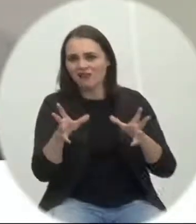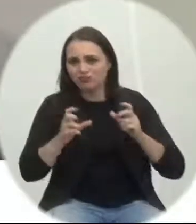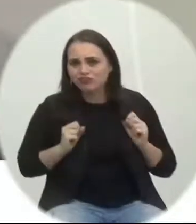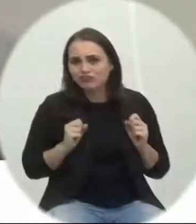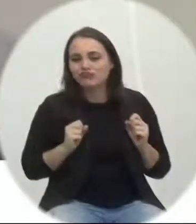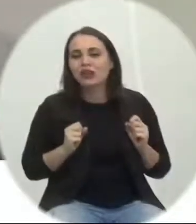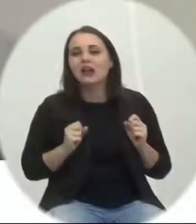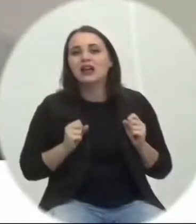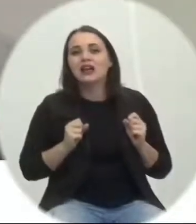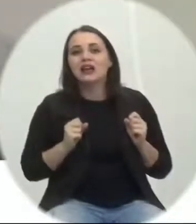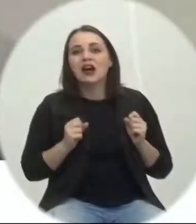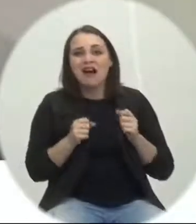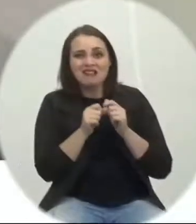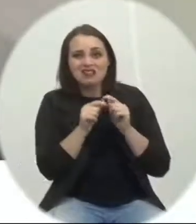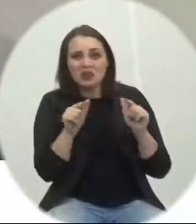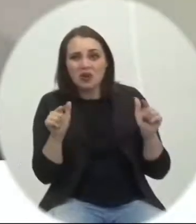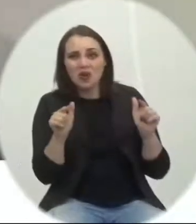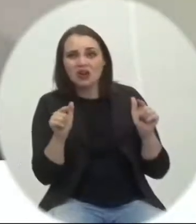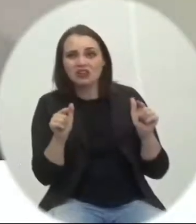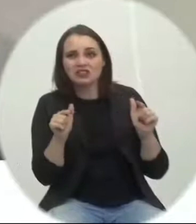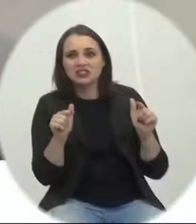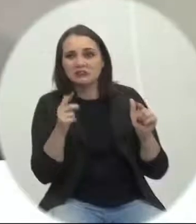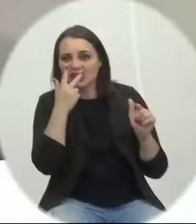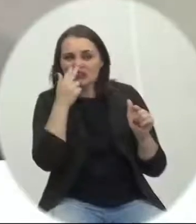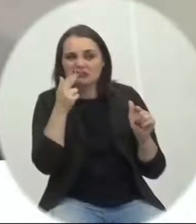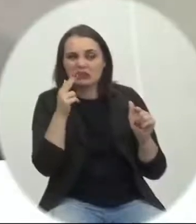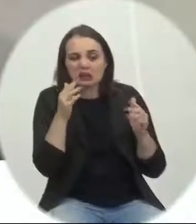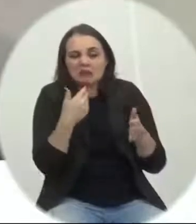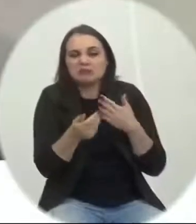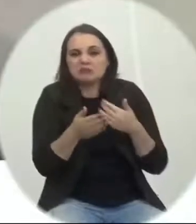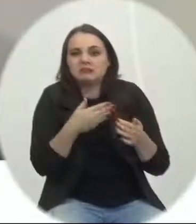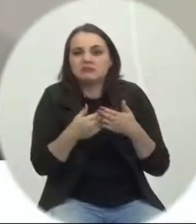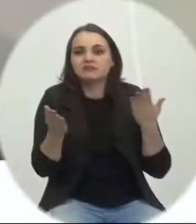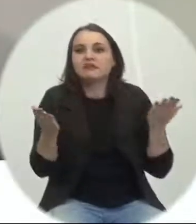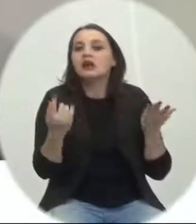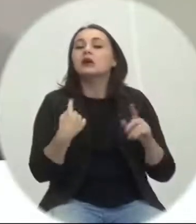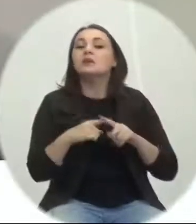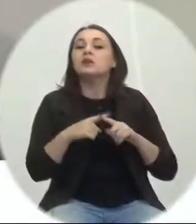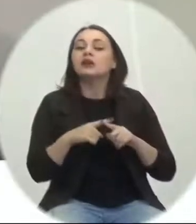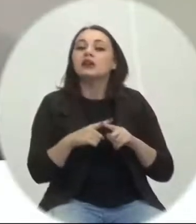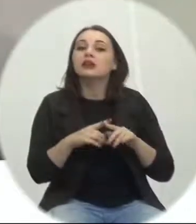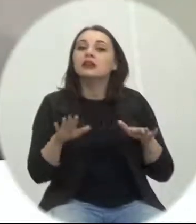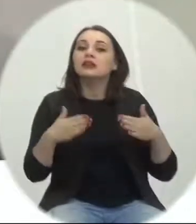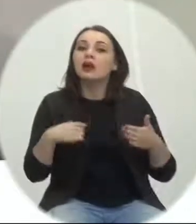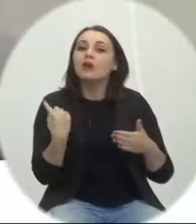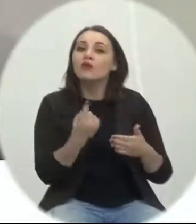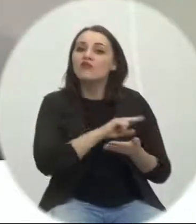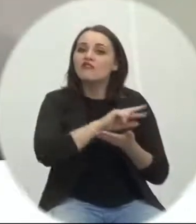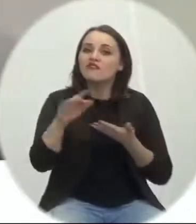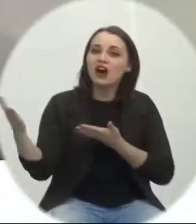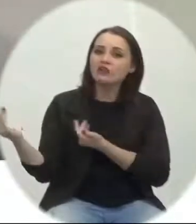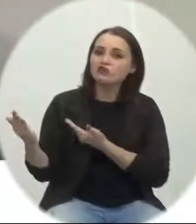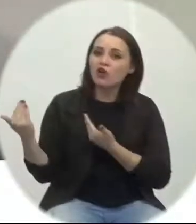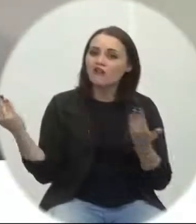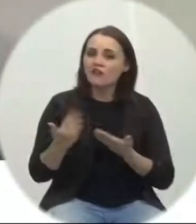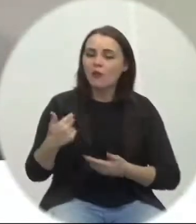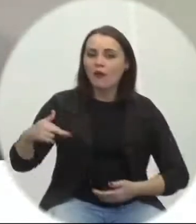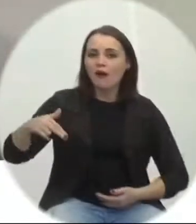abusando da sorte e, infelizmente, em função disso, muitos jovens que hoje andam na rua,